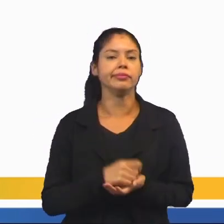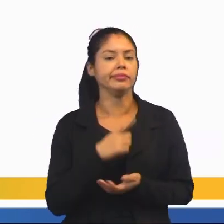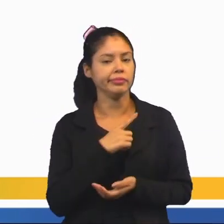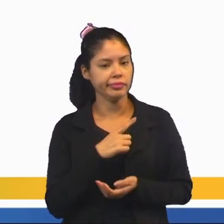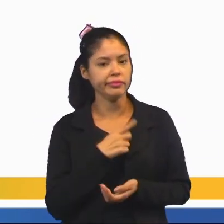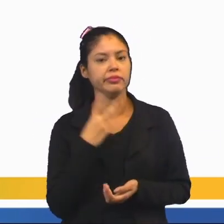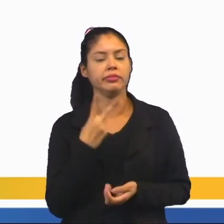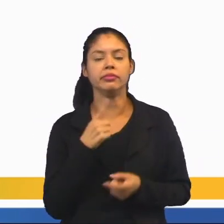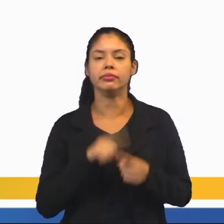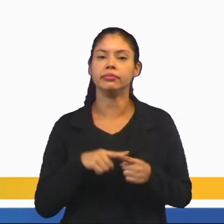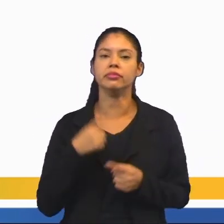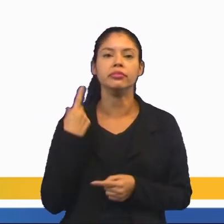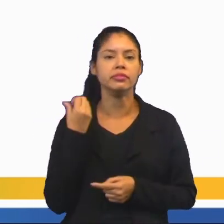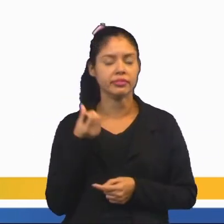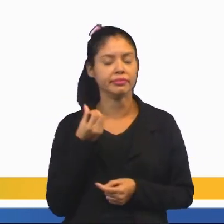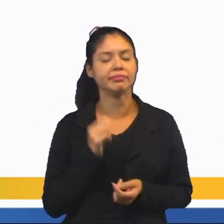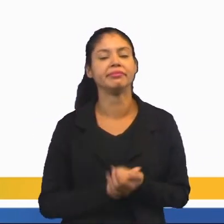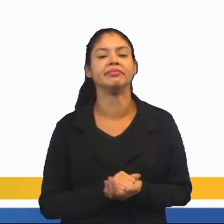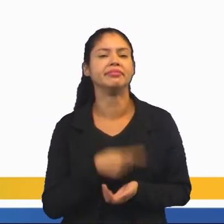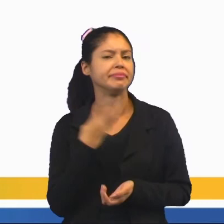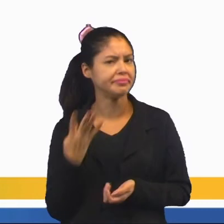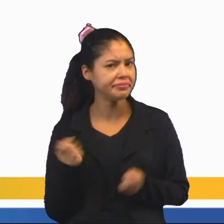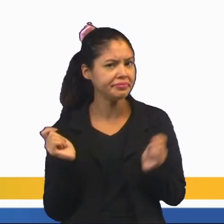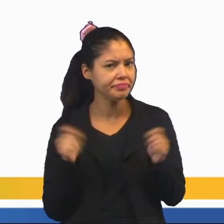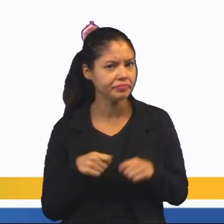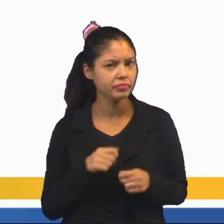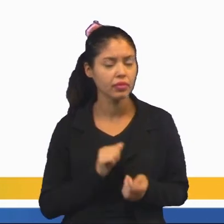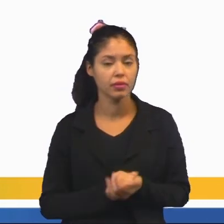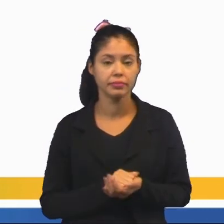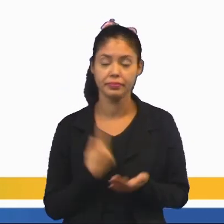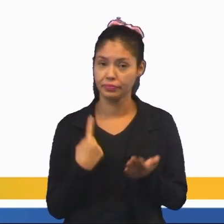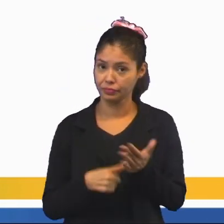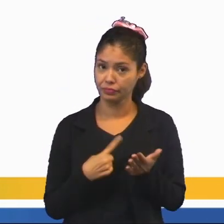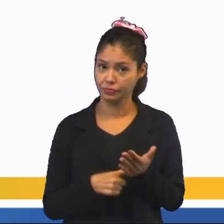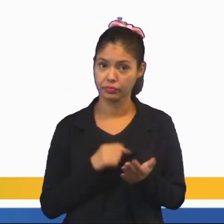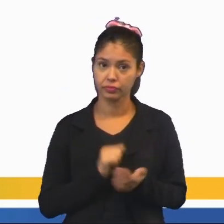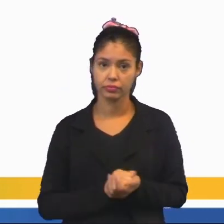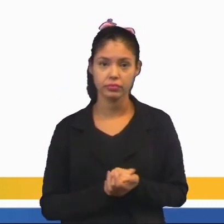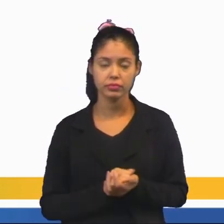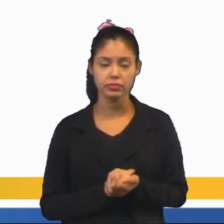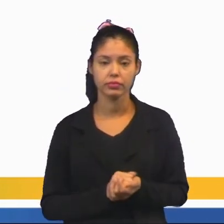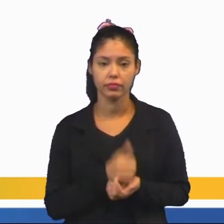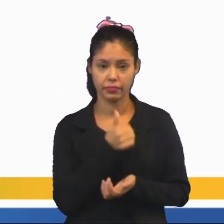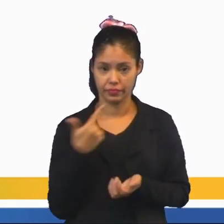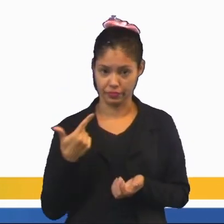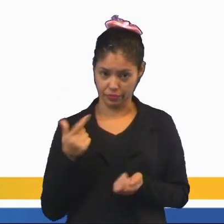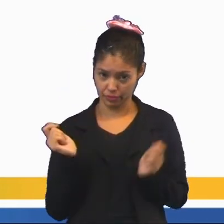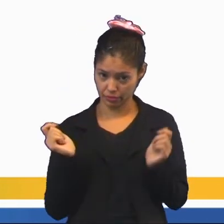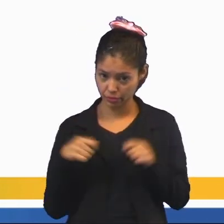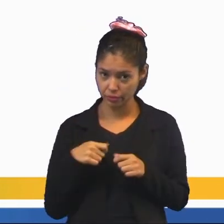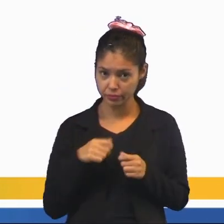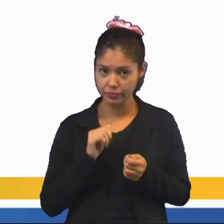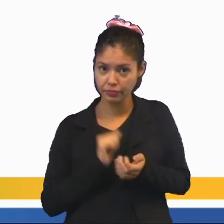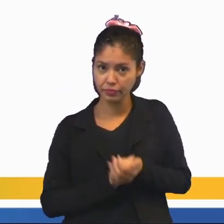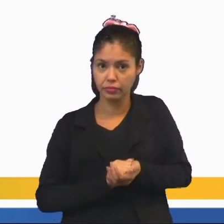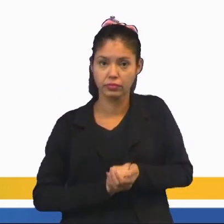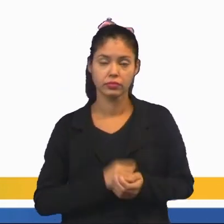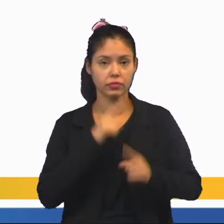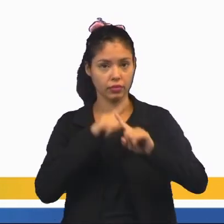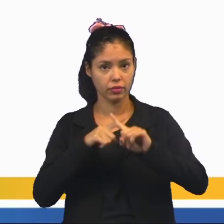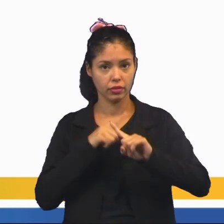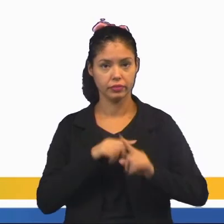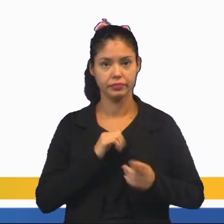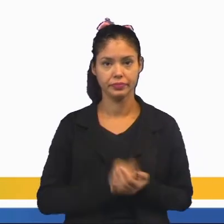eu tenho duas vezes seis. Que vão dar quantas possibilidades de combinação? Doze possibilidades. Porque aí eu estou